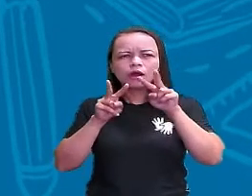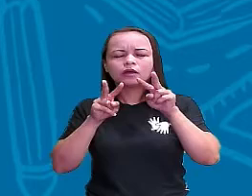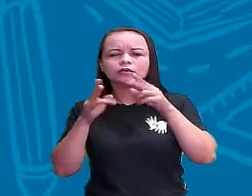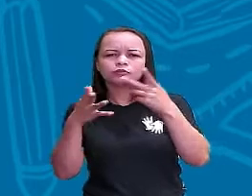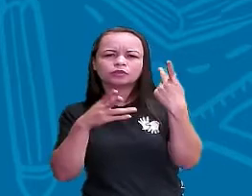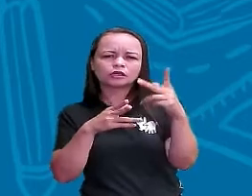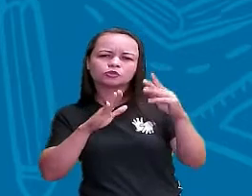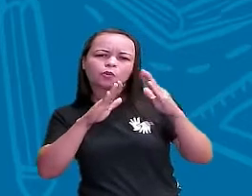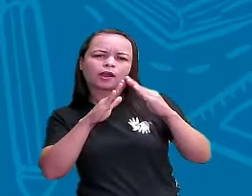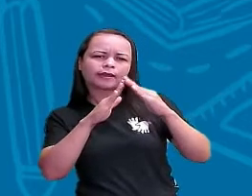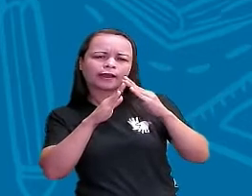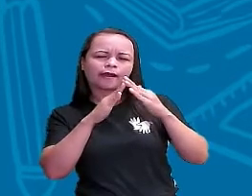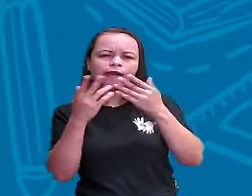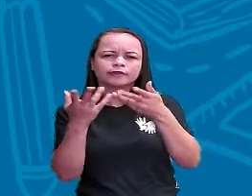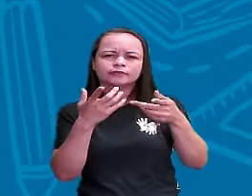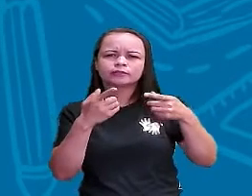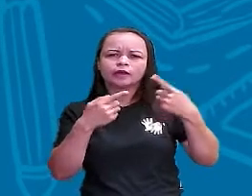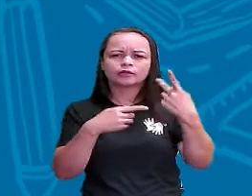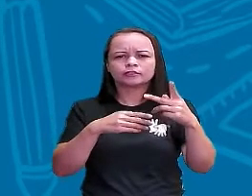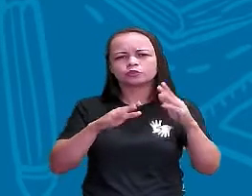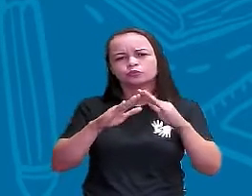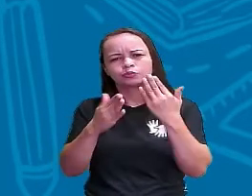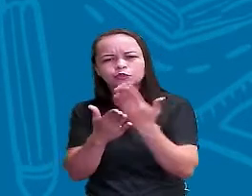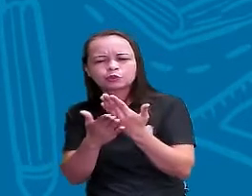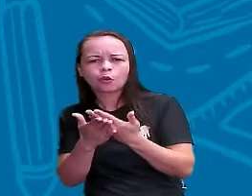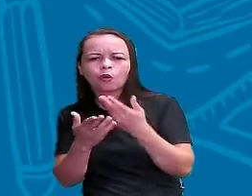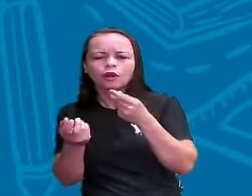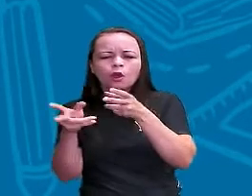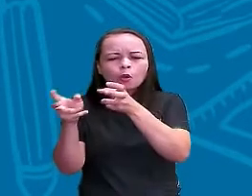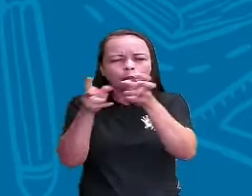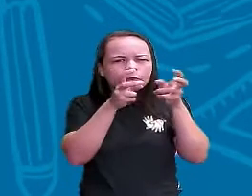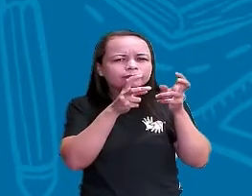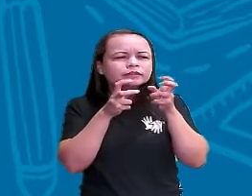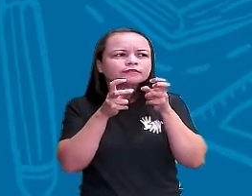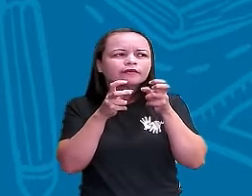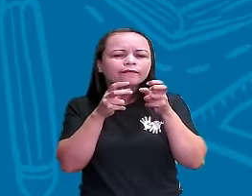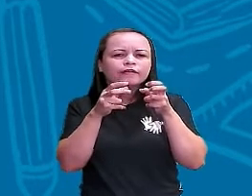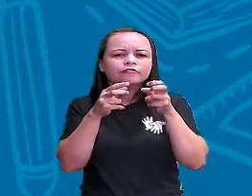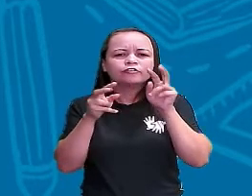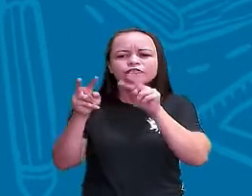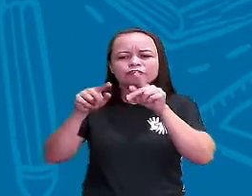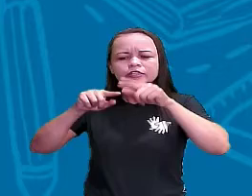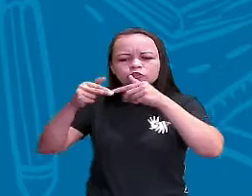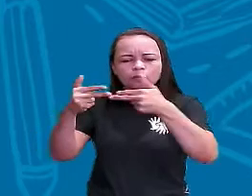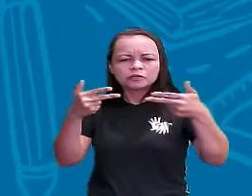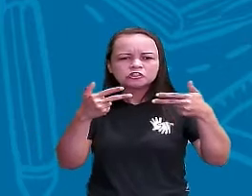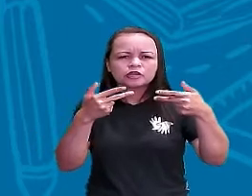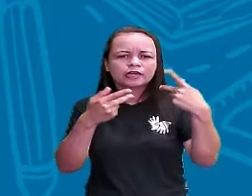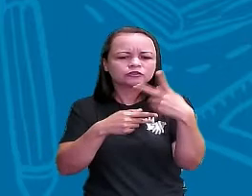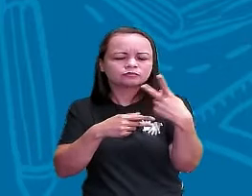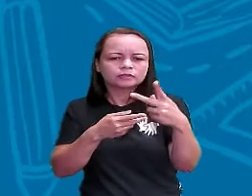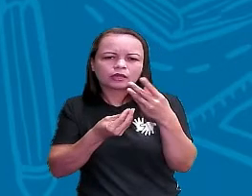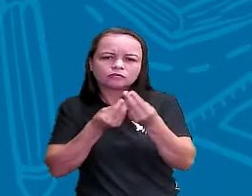O que é que você observa de materiais? De que é feito os objetos que estão ao seu redor? Hum?